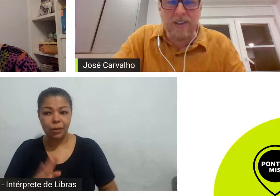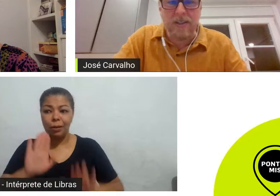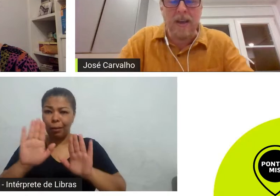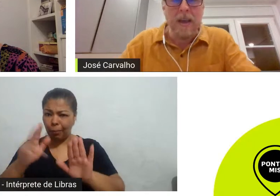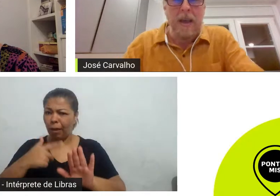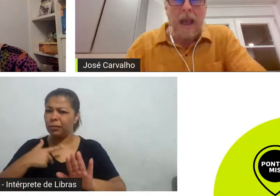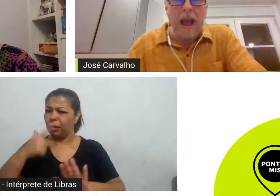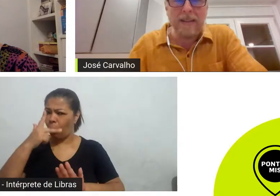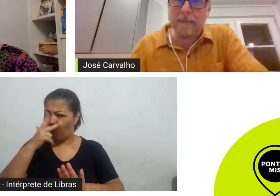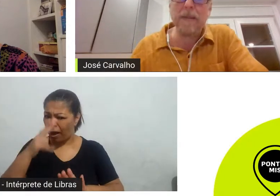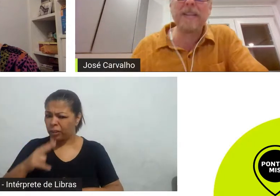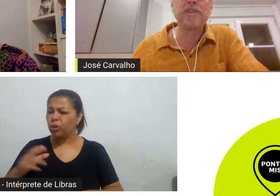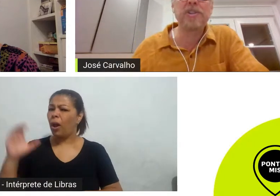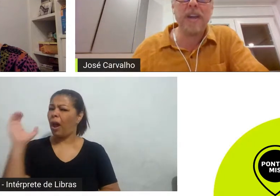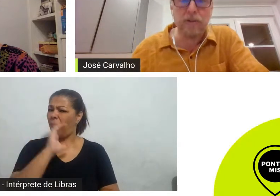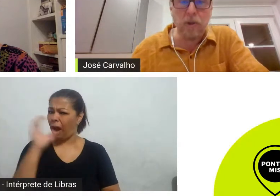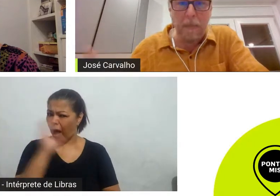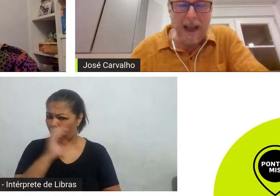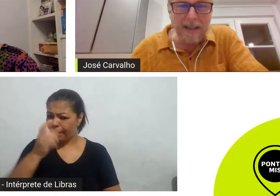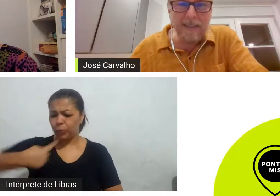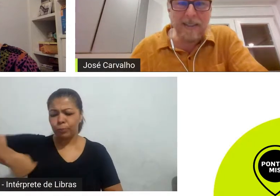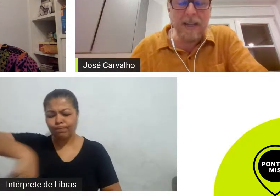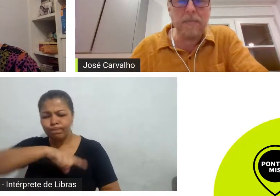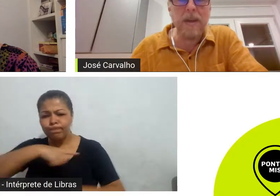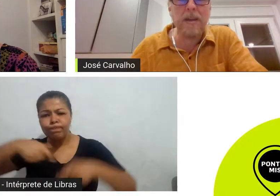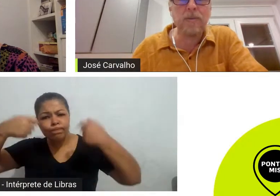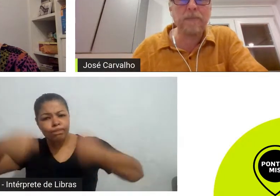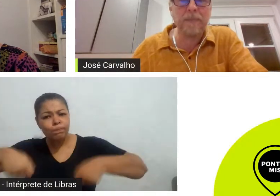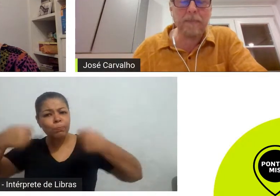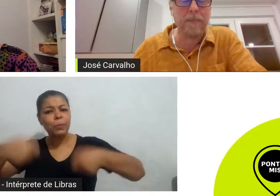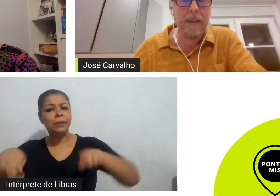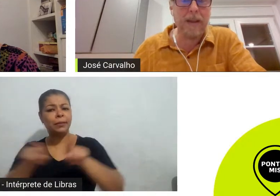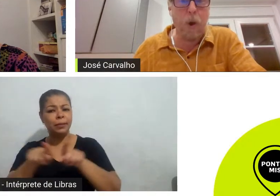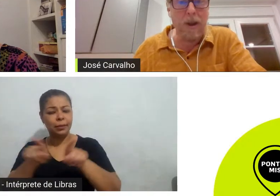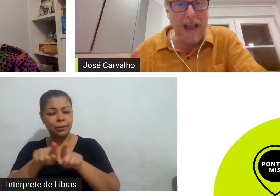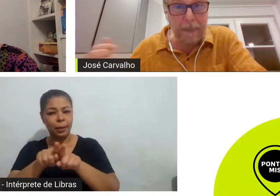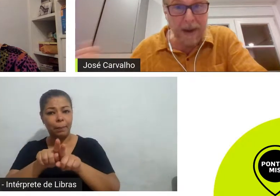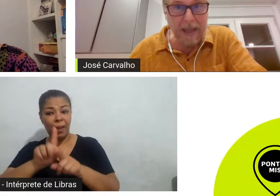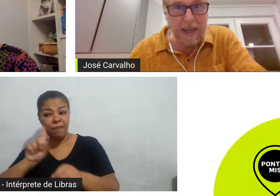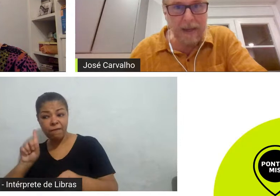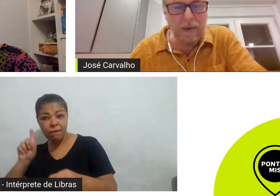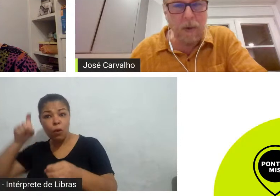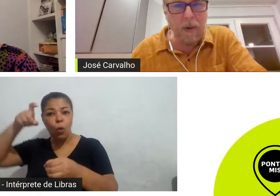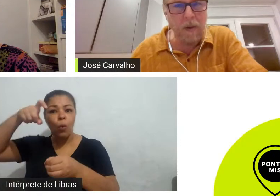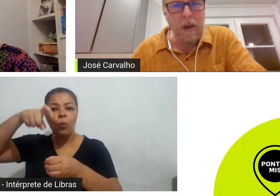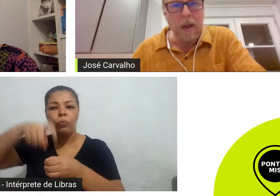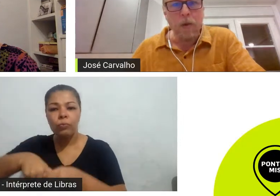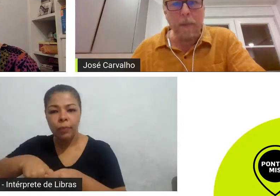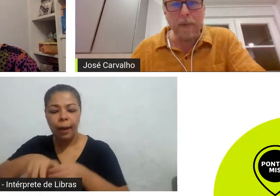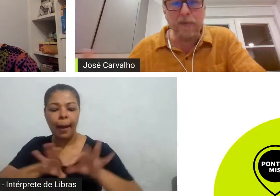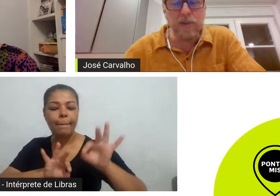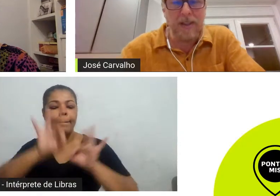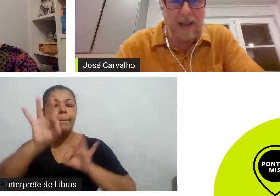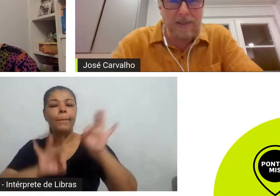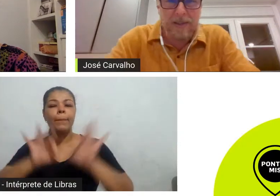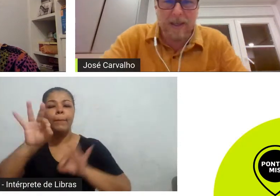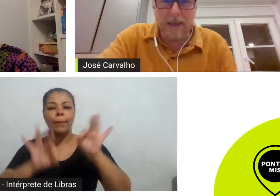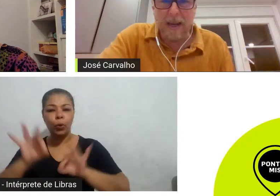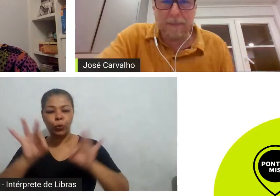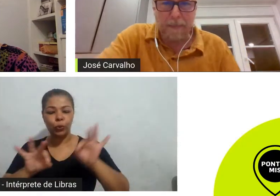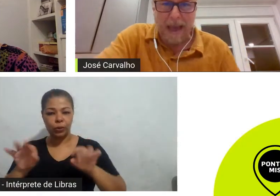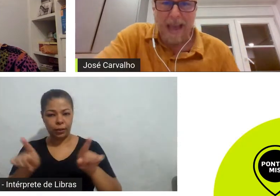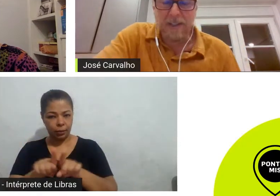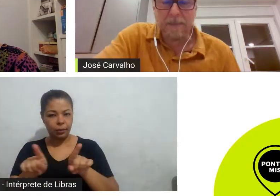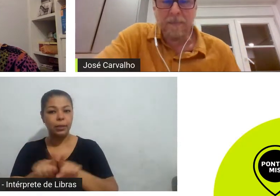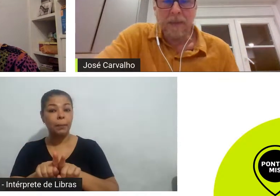urgente da gente retomar esse segmento olhar para ele com a profundidade